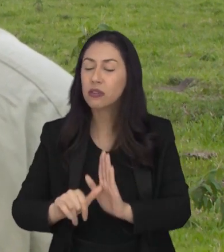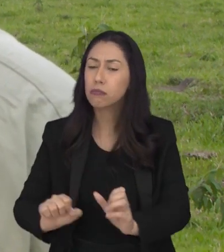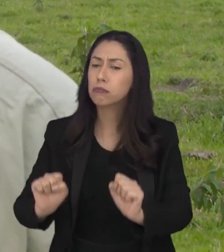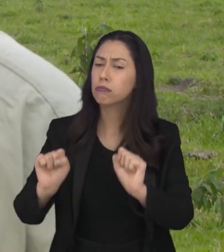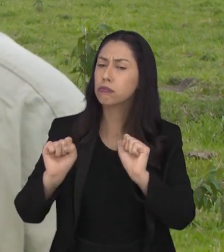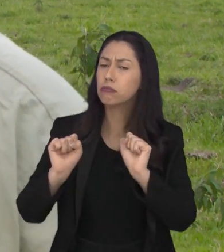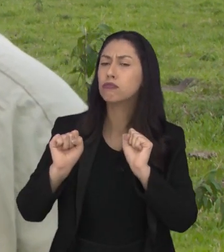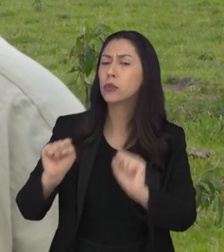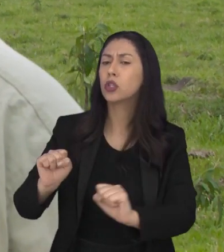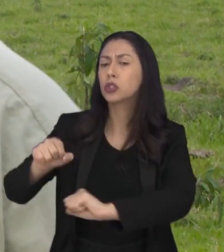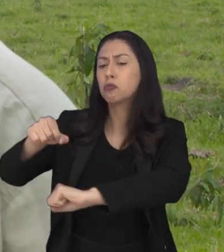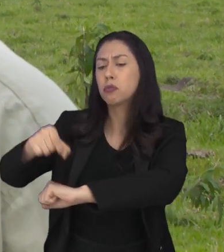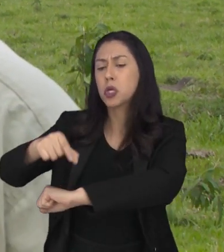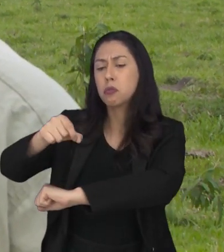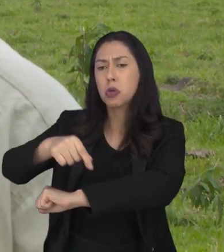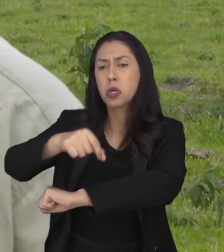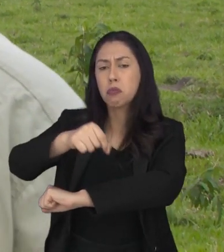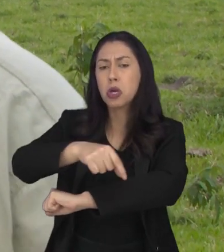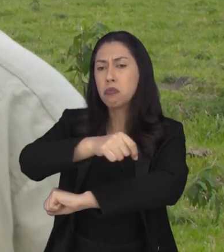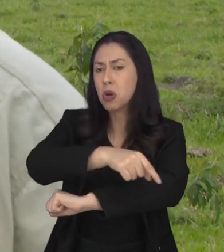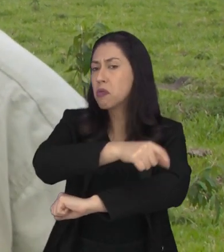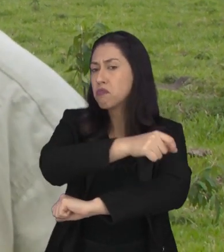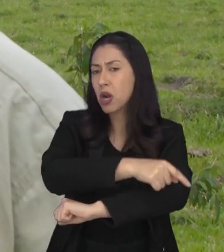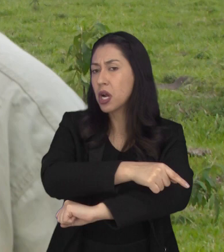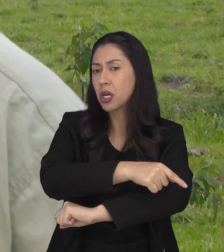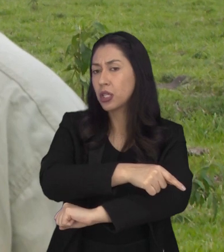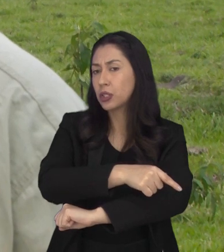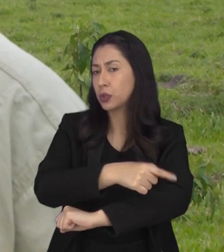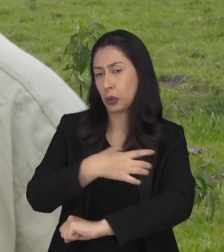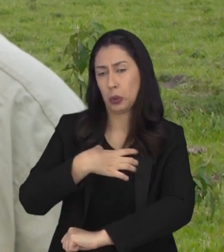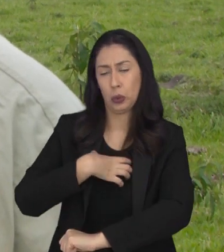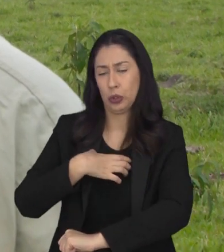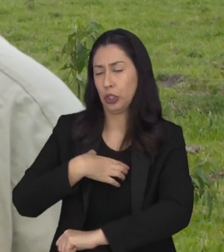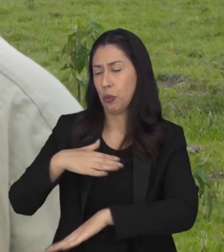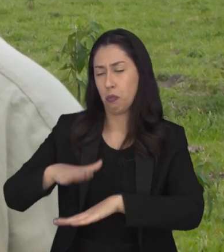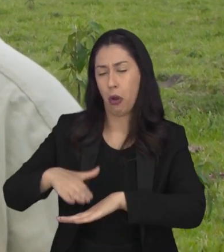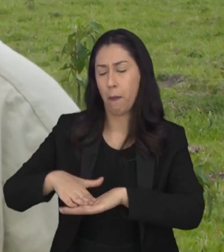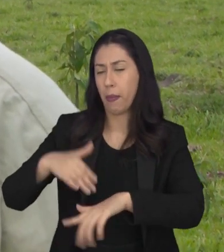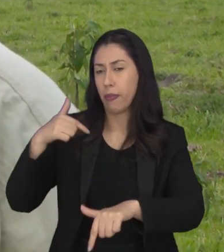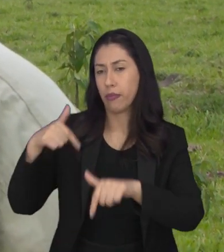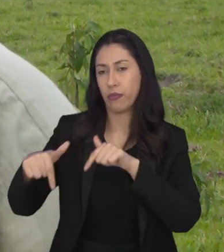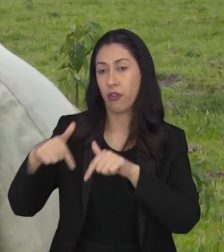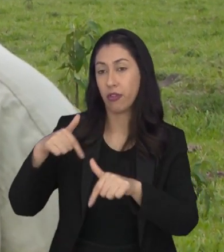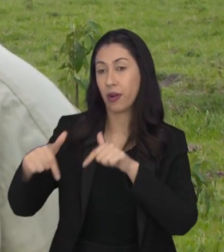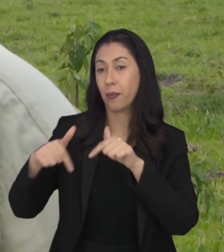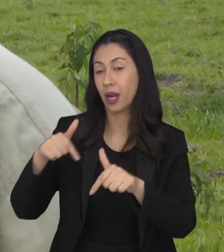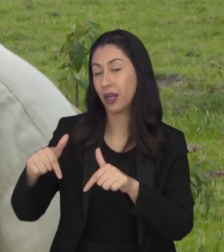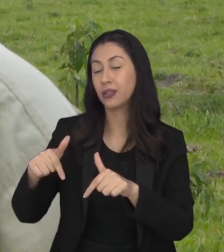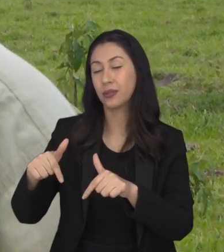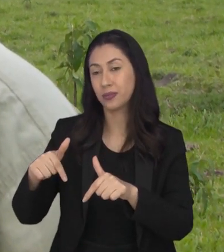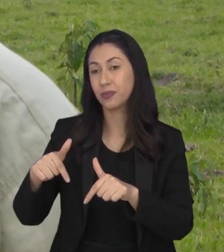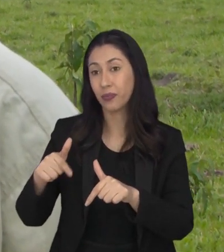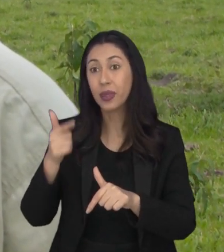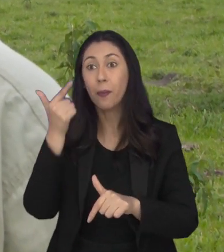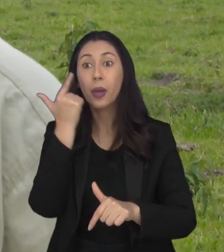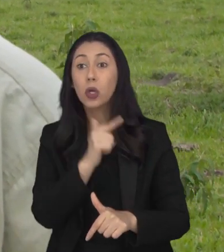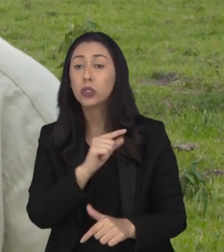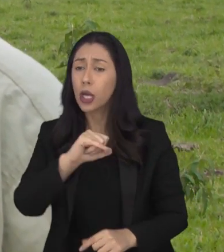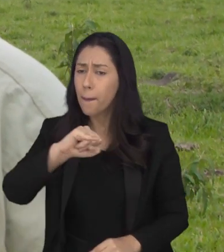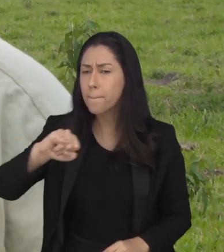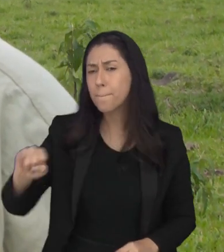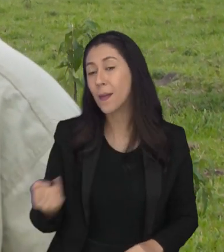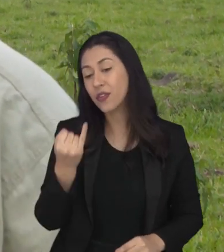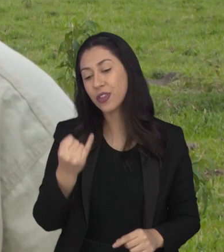depois essa mesma propriedade receba algum tipo de plantio dentro do nosso formato de trabalho, principalmente para